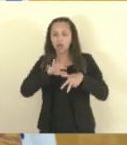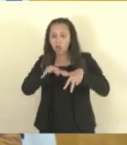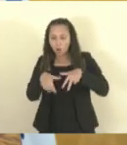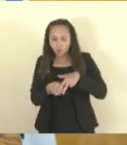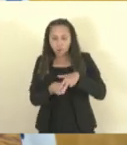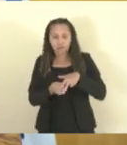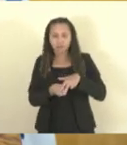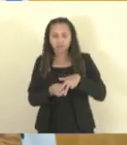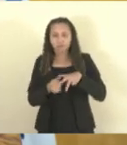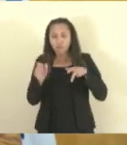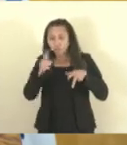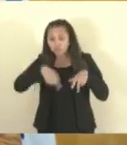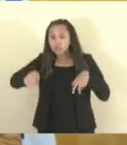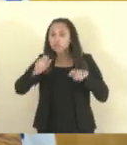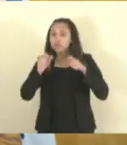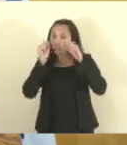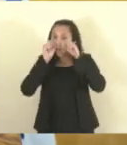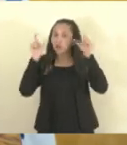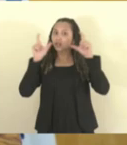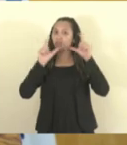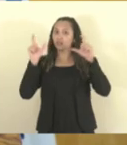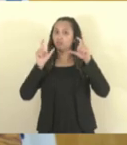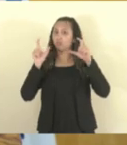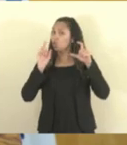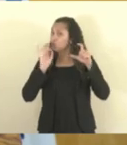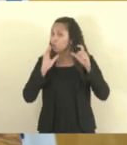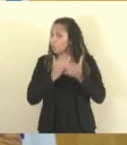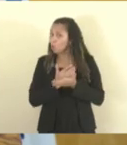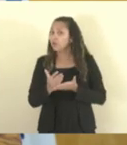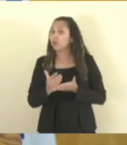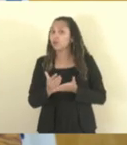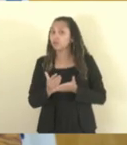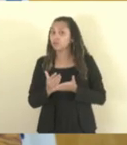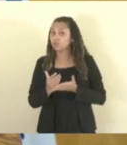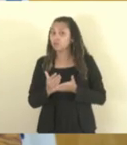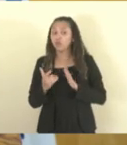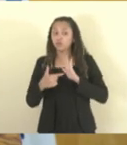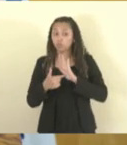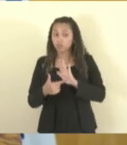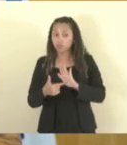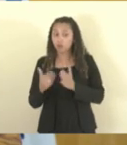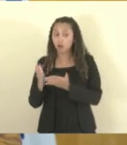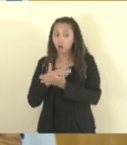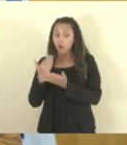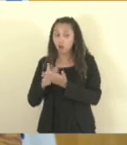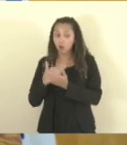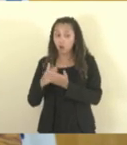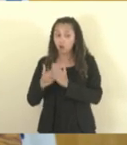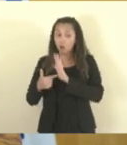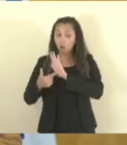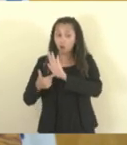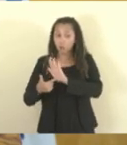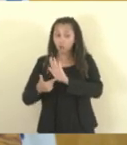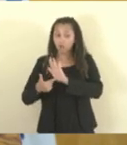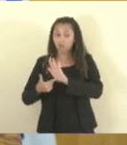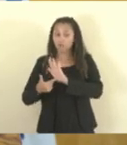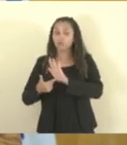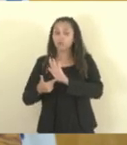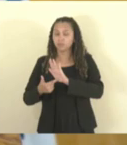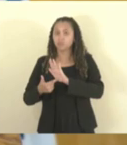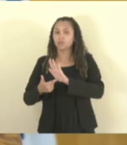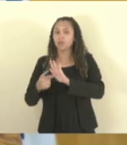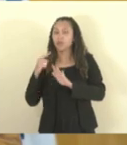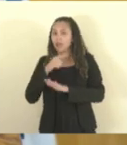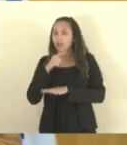Abram o olho. Isso aqui é o começo. Eu falei na Câmara Municipal à época que abrimos a